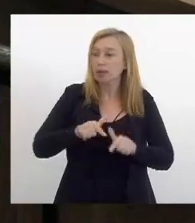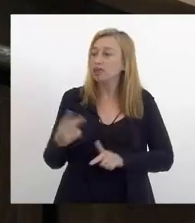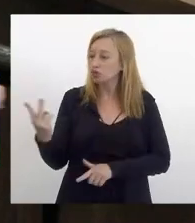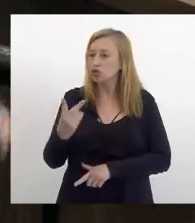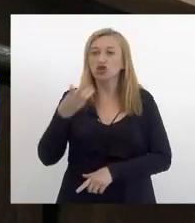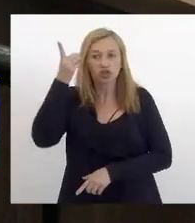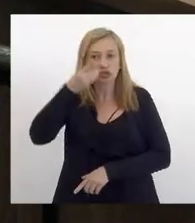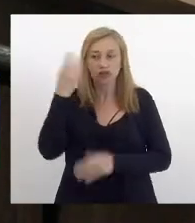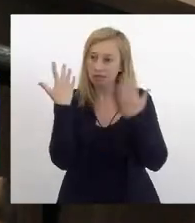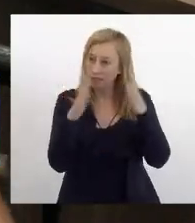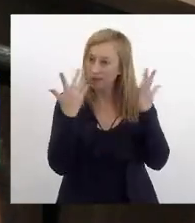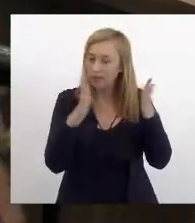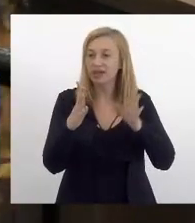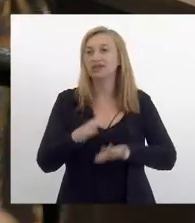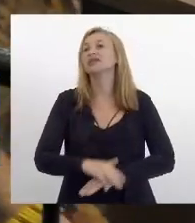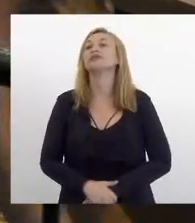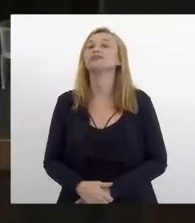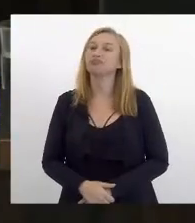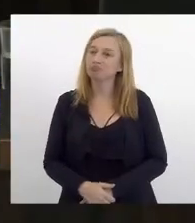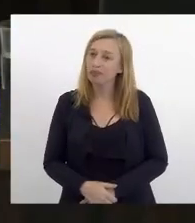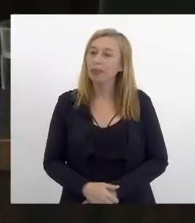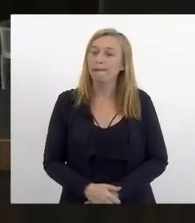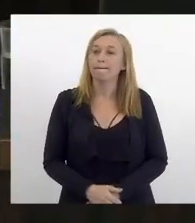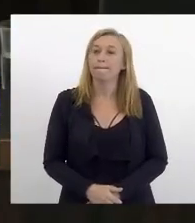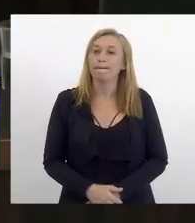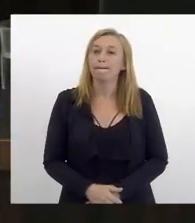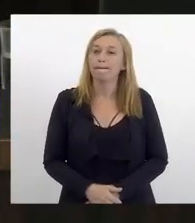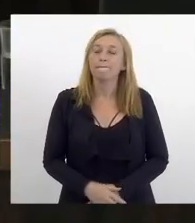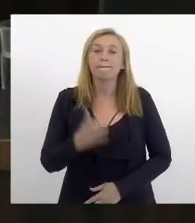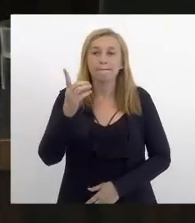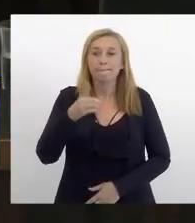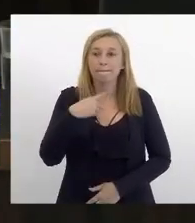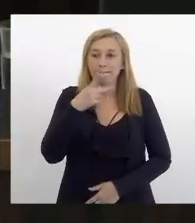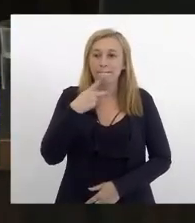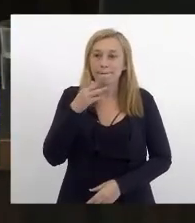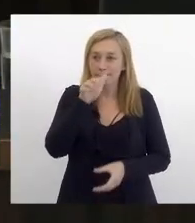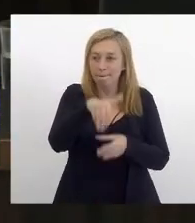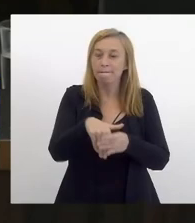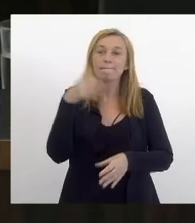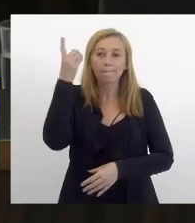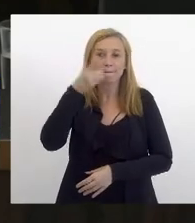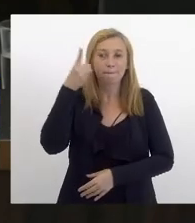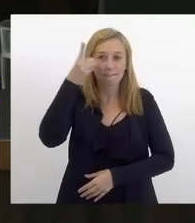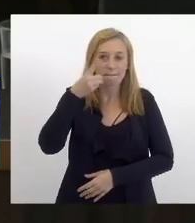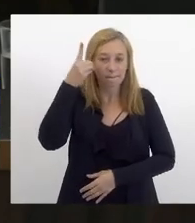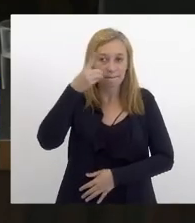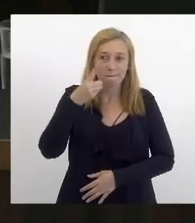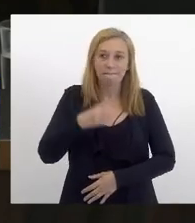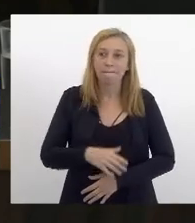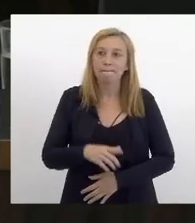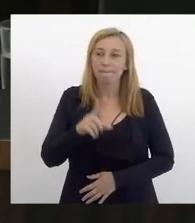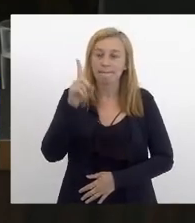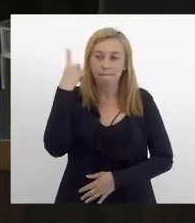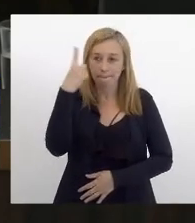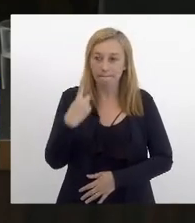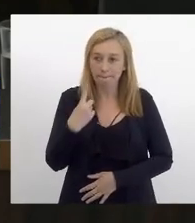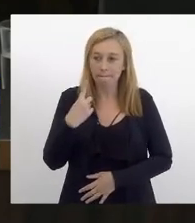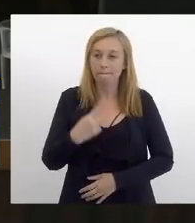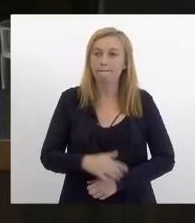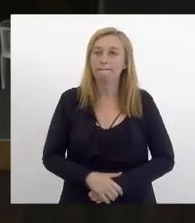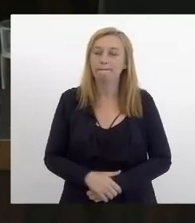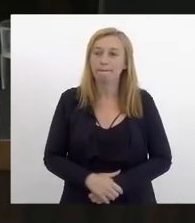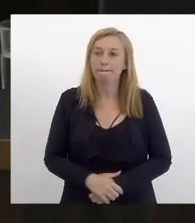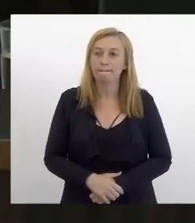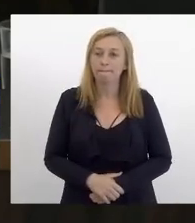deputados parabéns parabéns parabéns para declaração de voto deputada Dani Monteiro